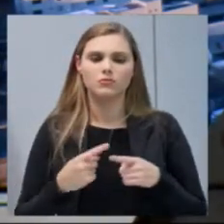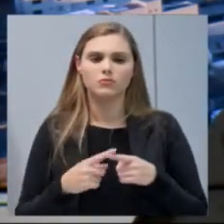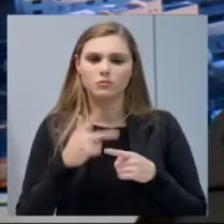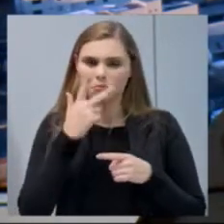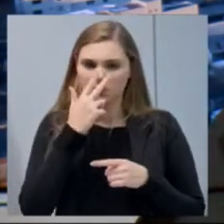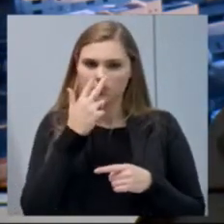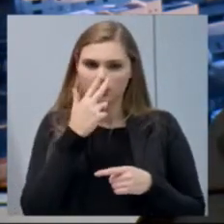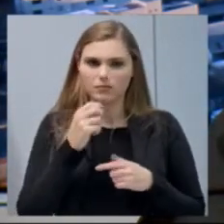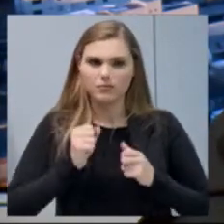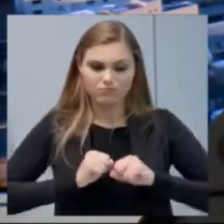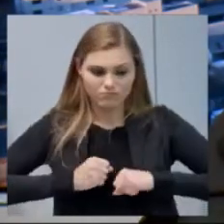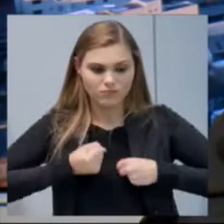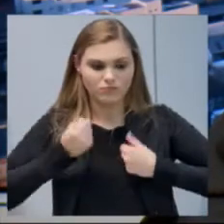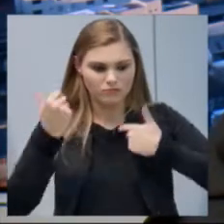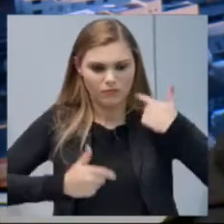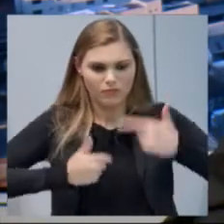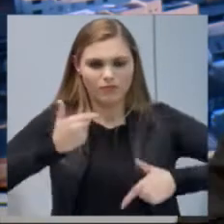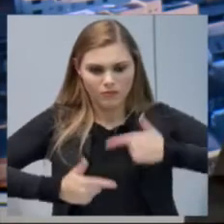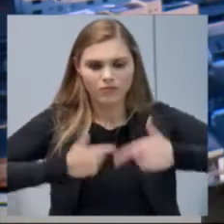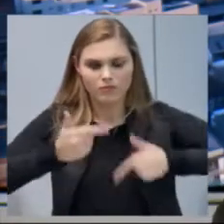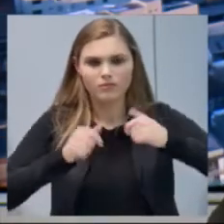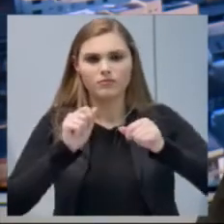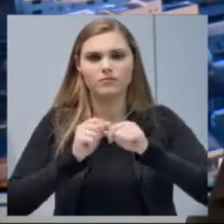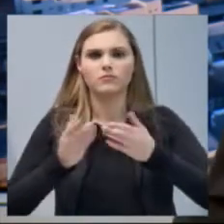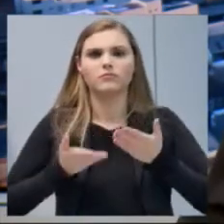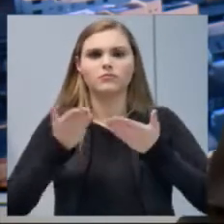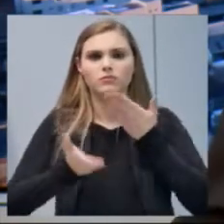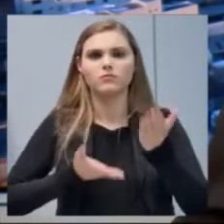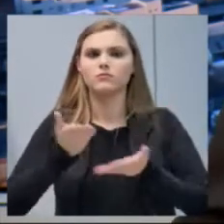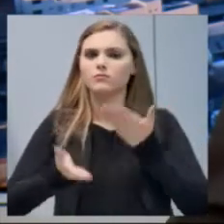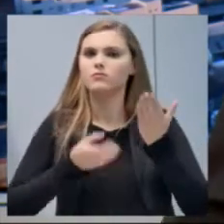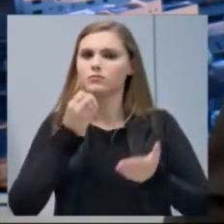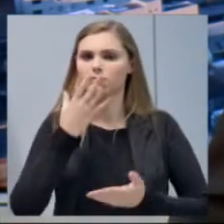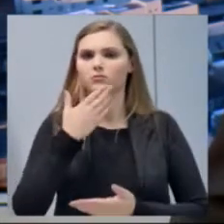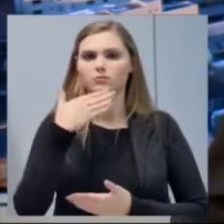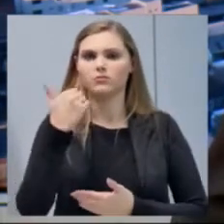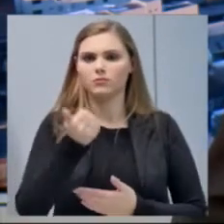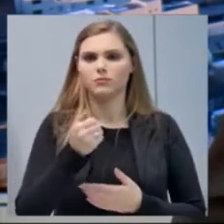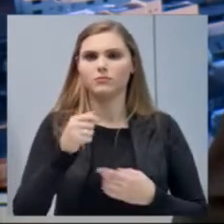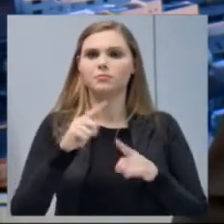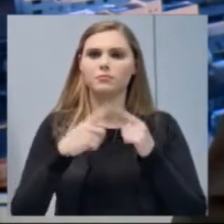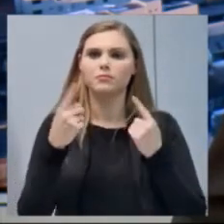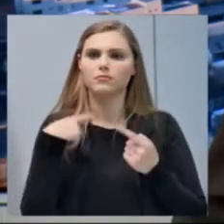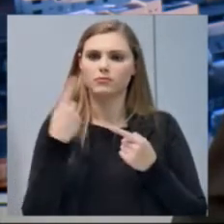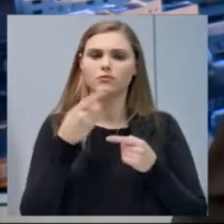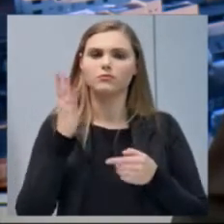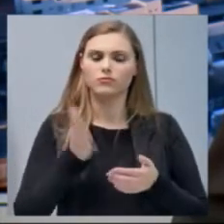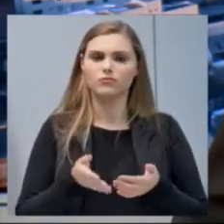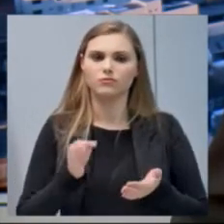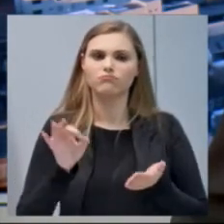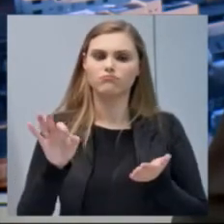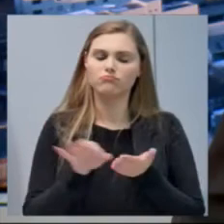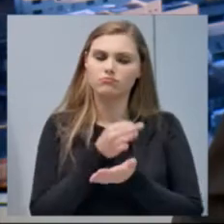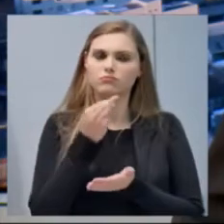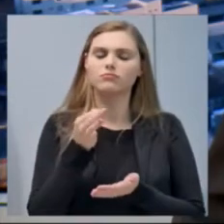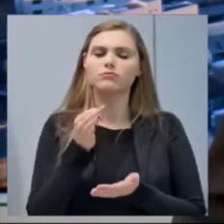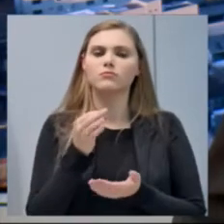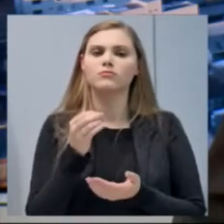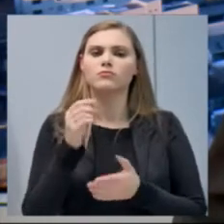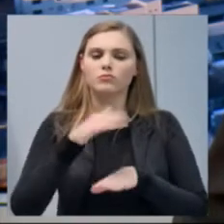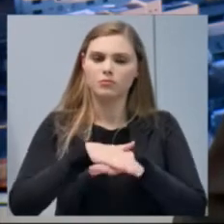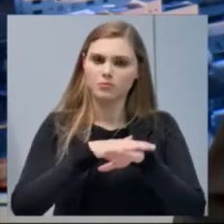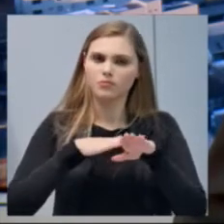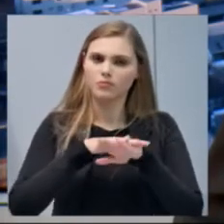para poder fazer esse atendimento. Mas que nós já agendamos, vereador Tchek, também uma conversa com a